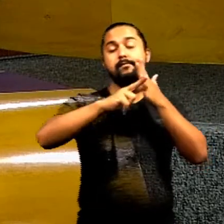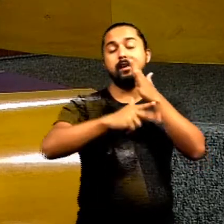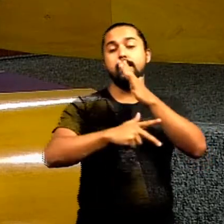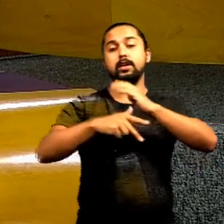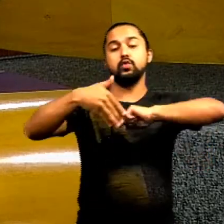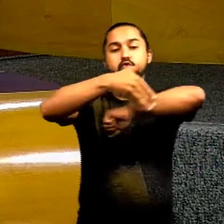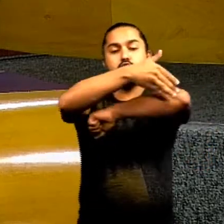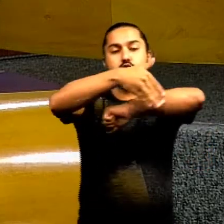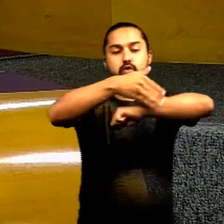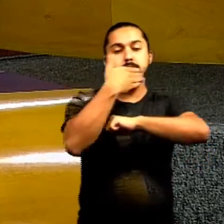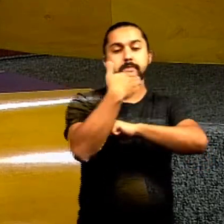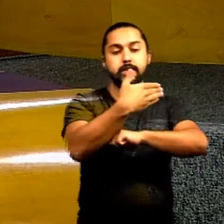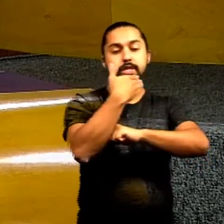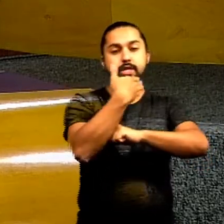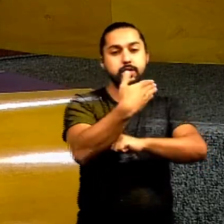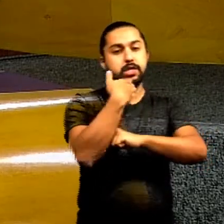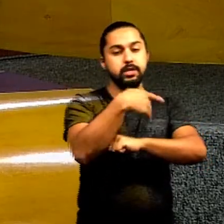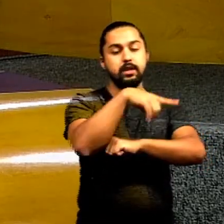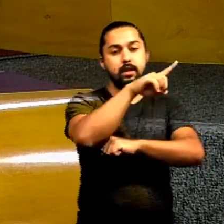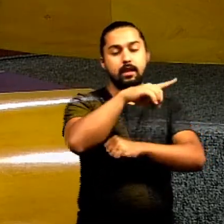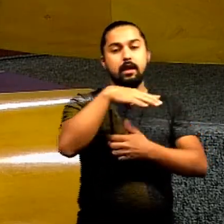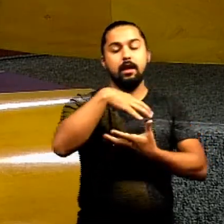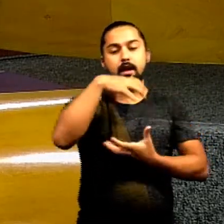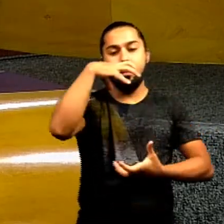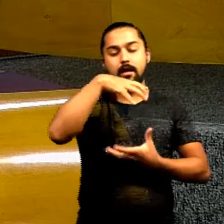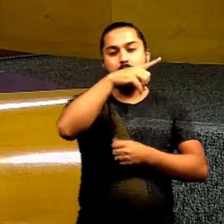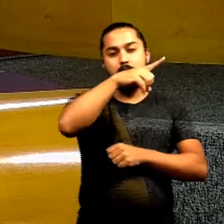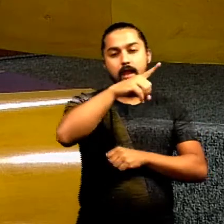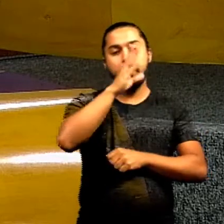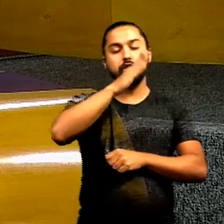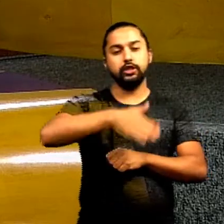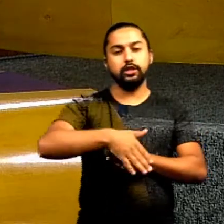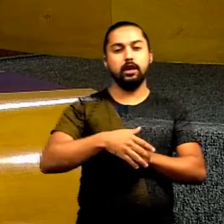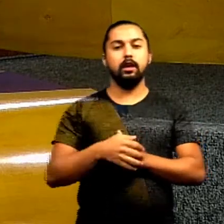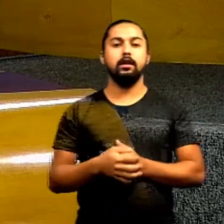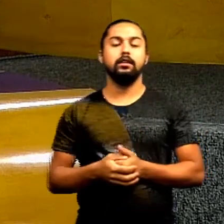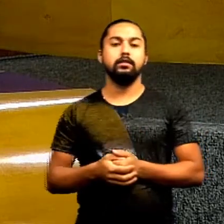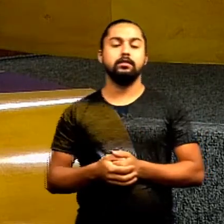1044, 1045 e a via linha da terceira radial. Está aqui.